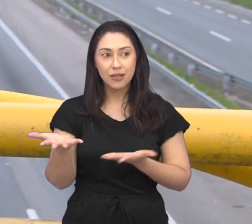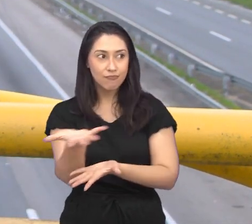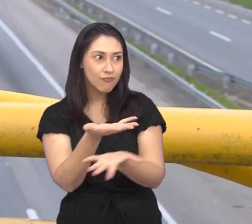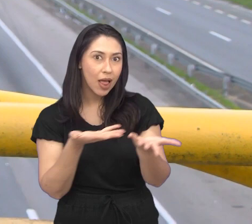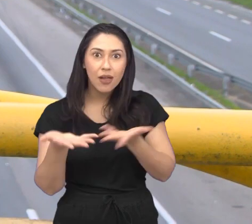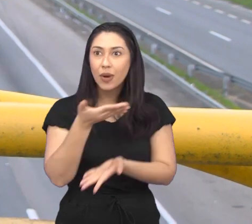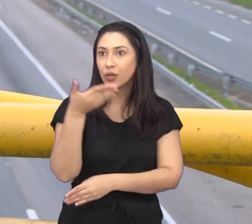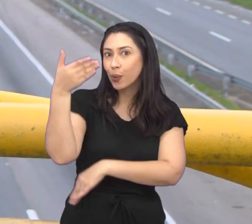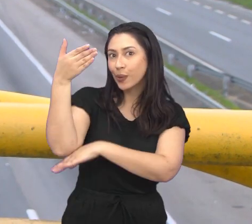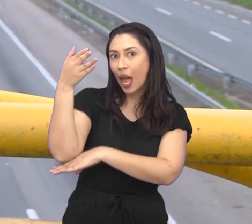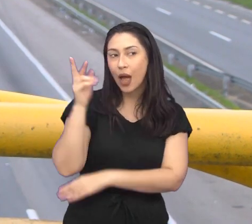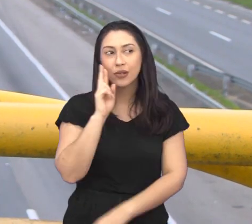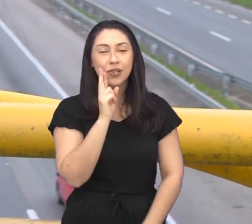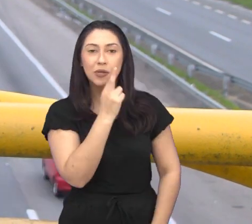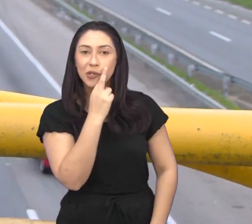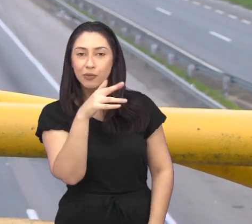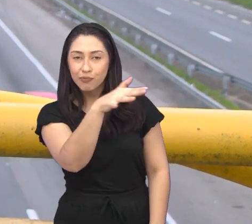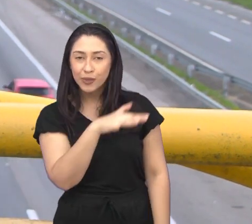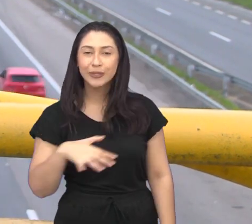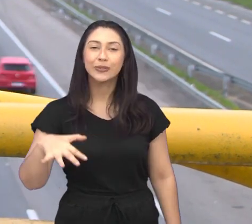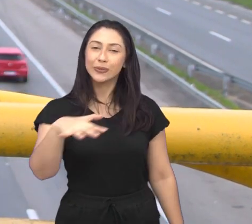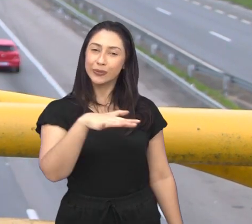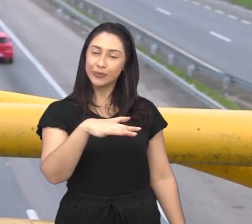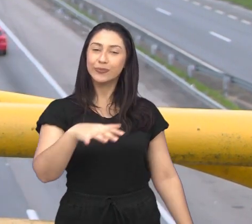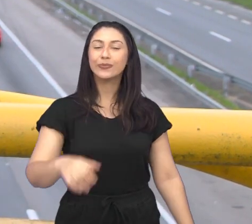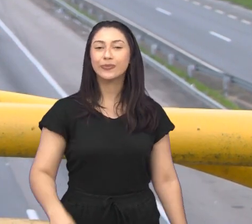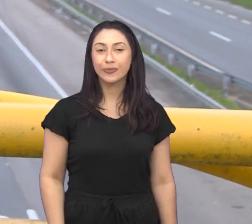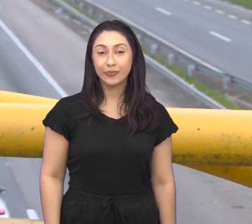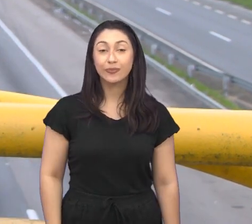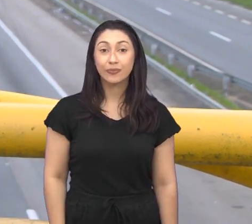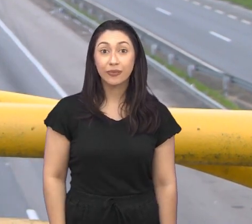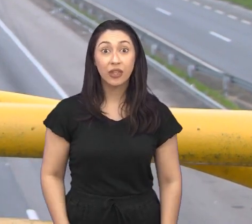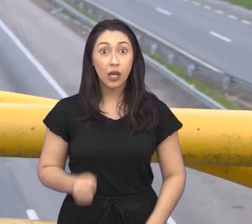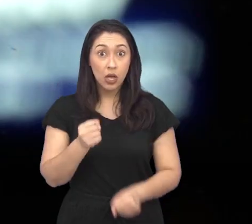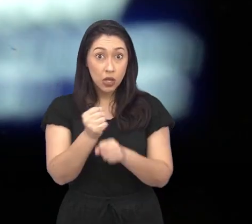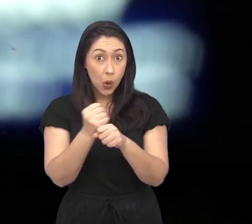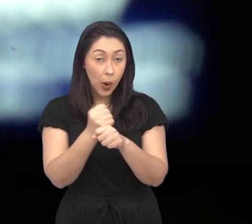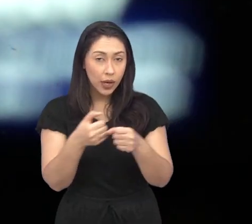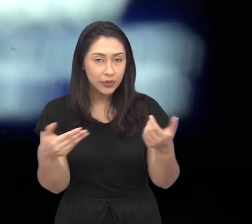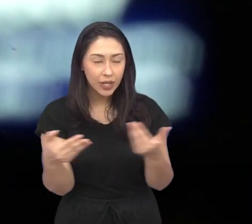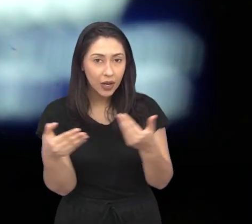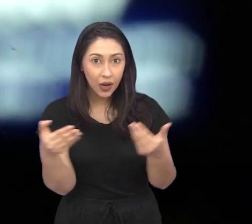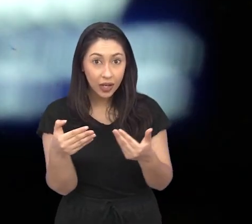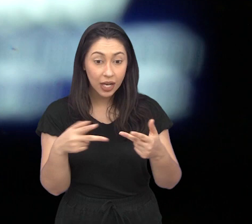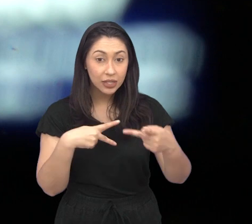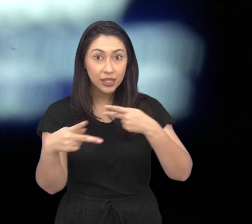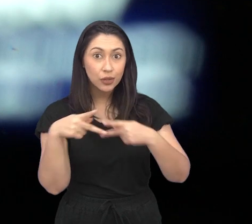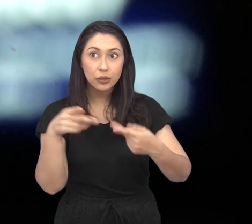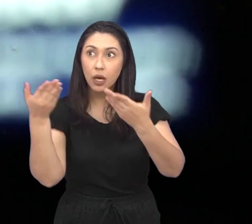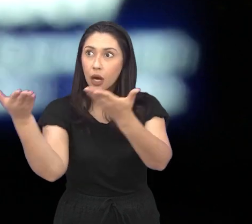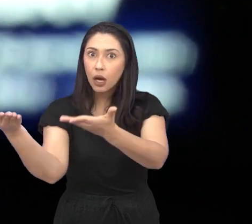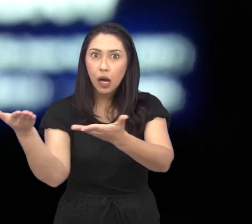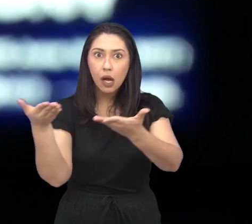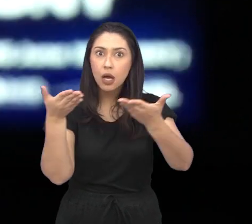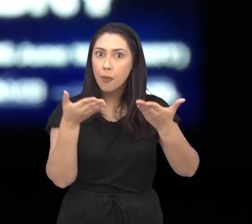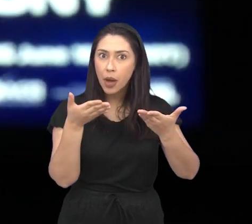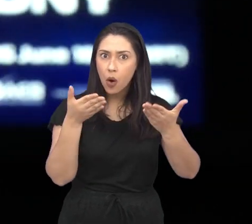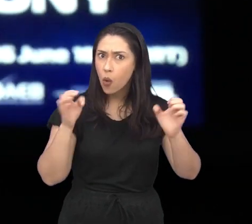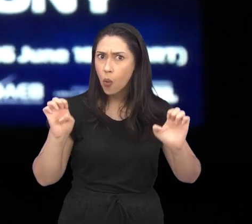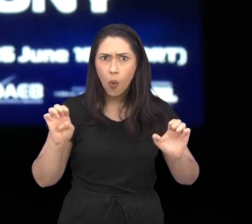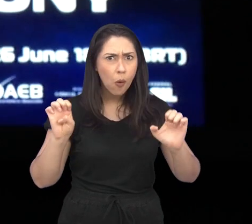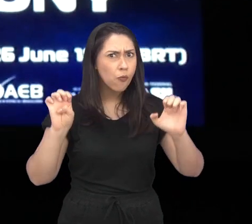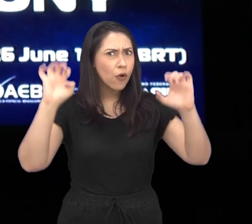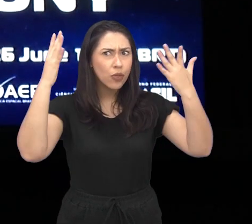movimentam a rede hoteleira, os restaurantes e todo o comércio local. Nesse ano, São José foi sede de um dos